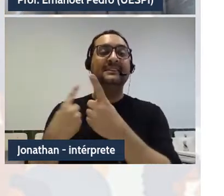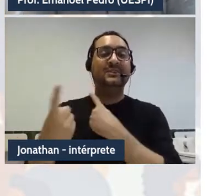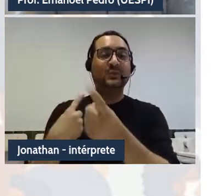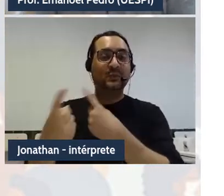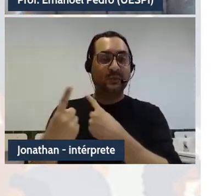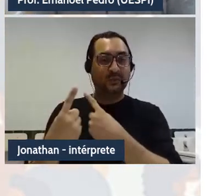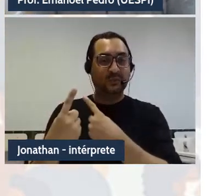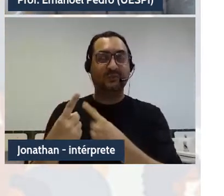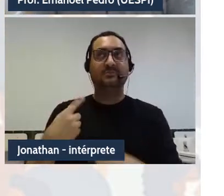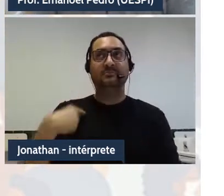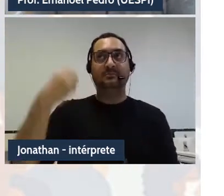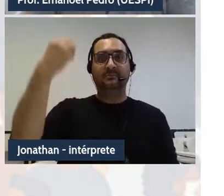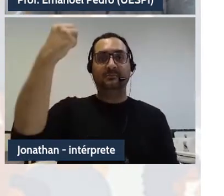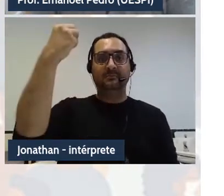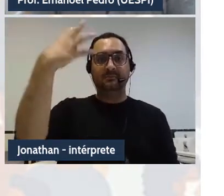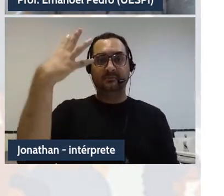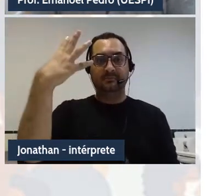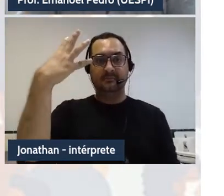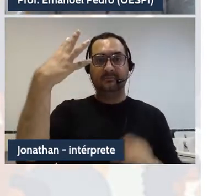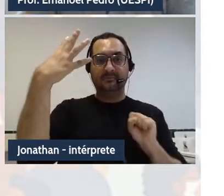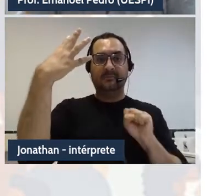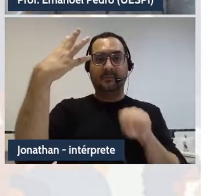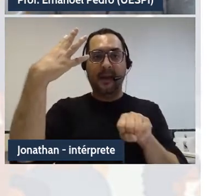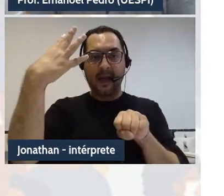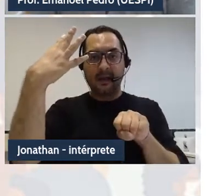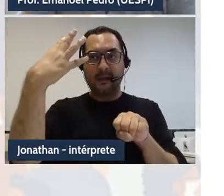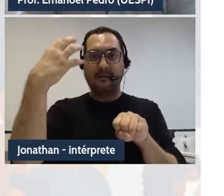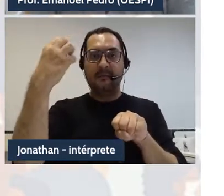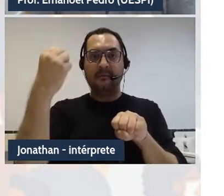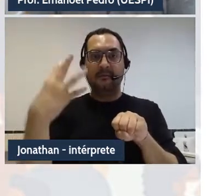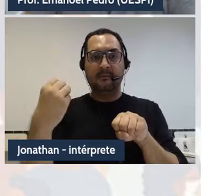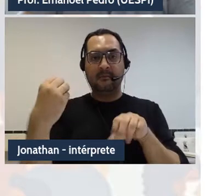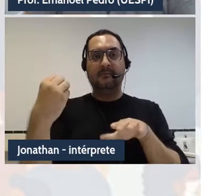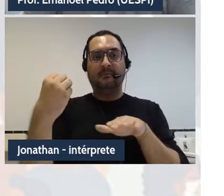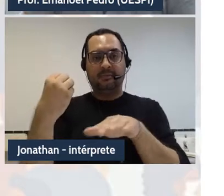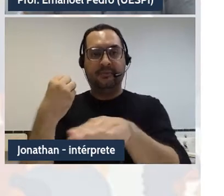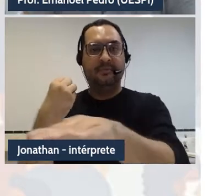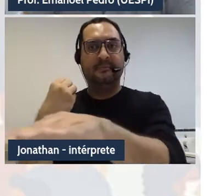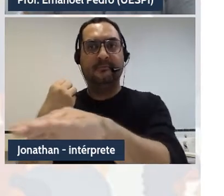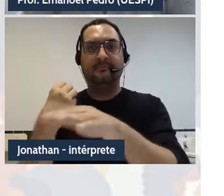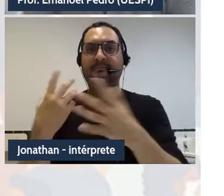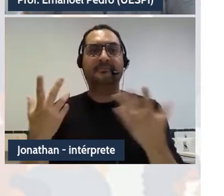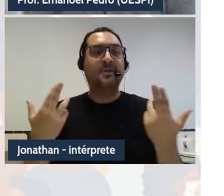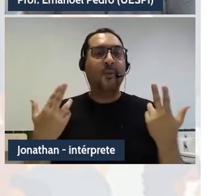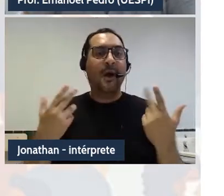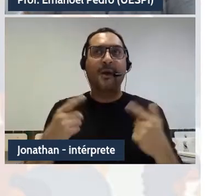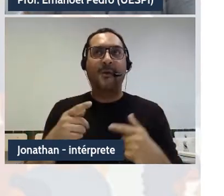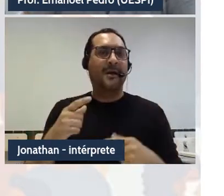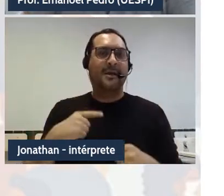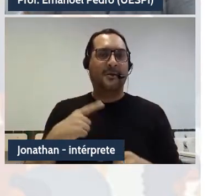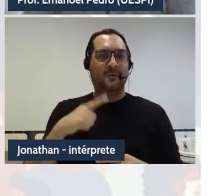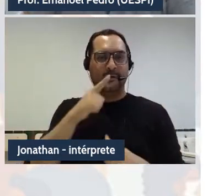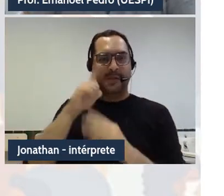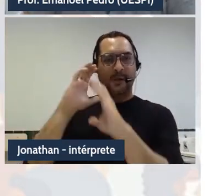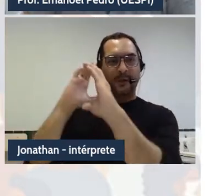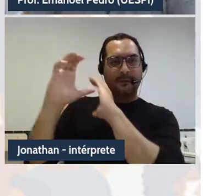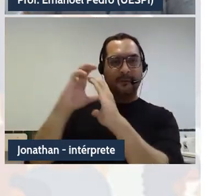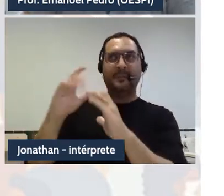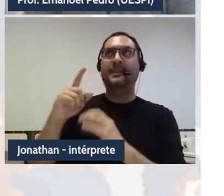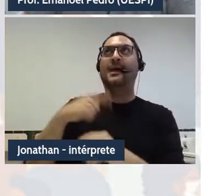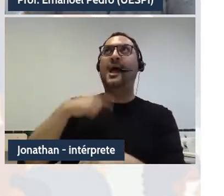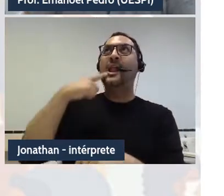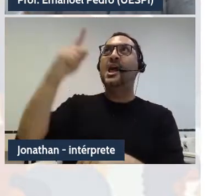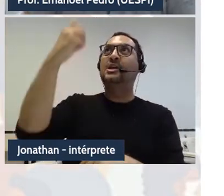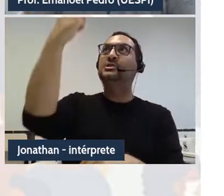ponto central aqui da nossa discussão. Não há diálogo com a luz vermelha do semáforo ou com a placa de é proibido estacionar.